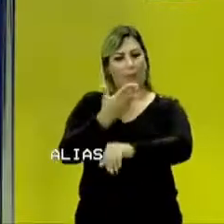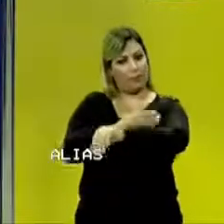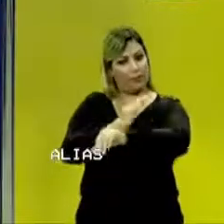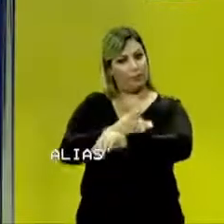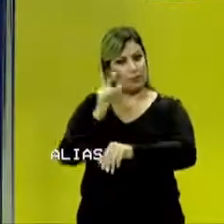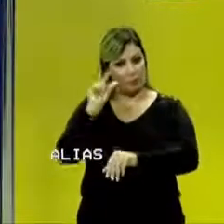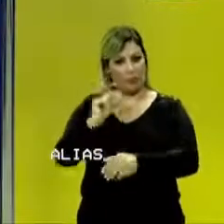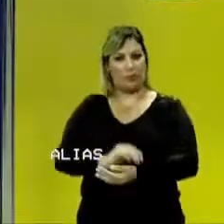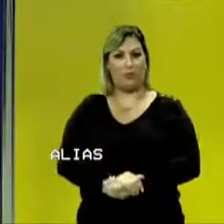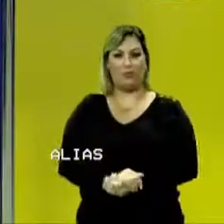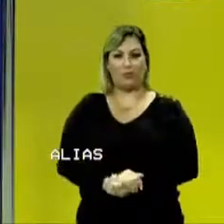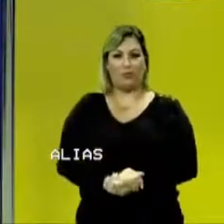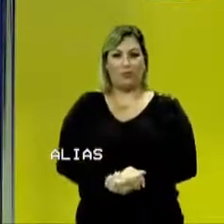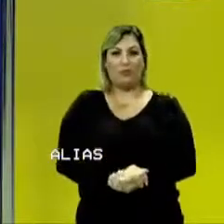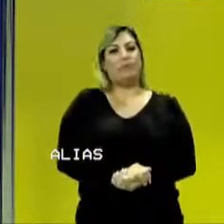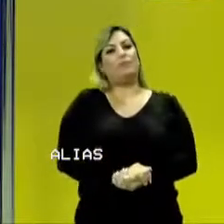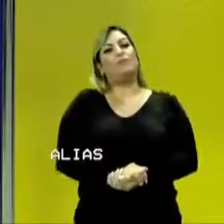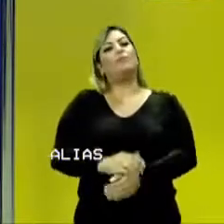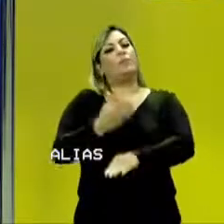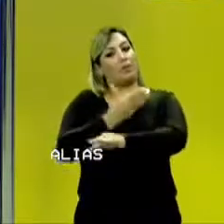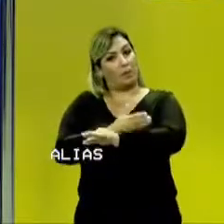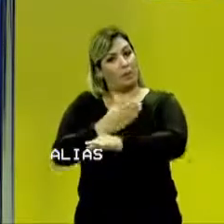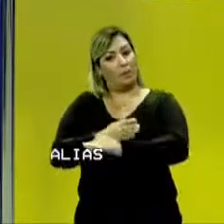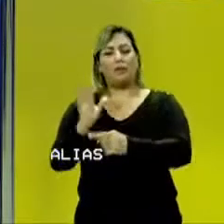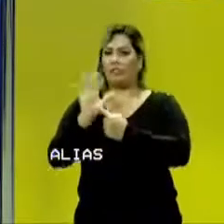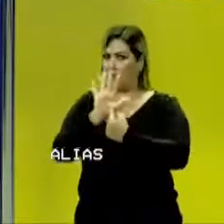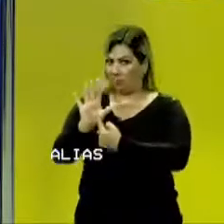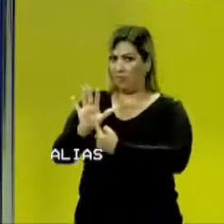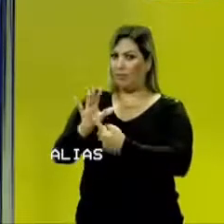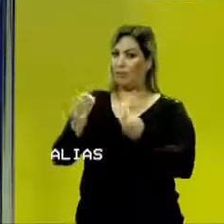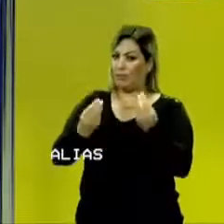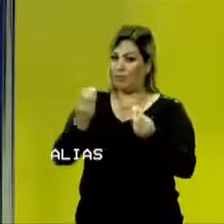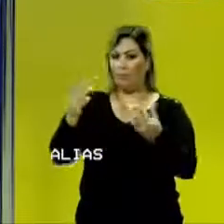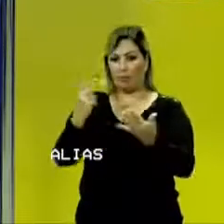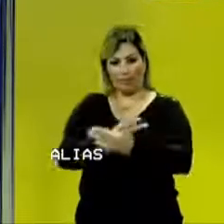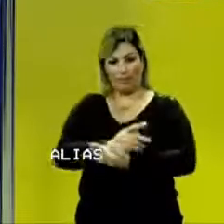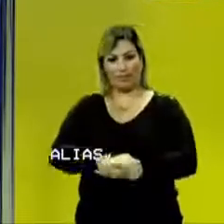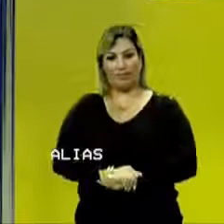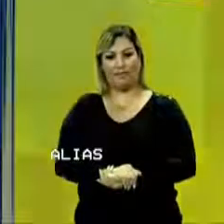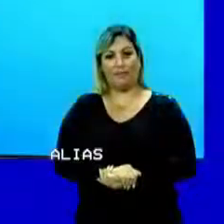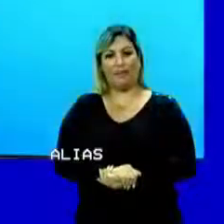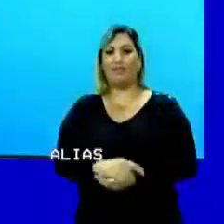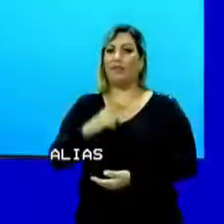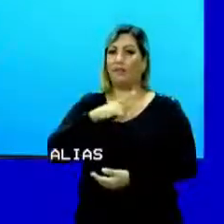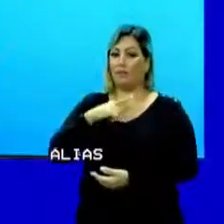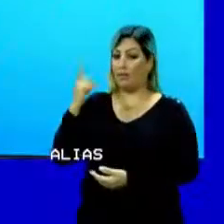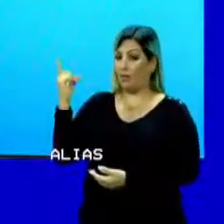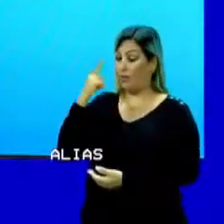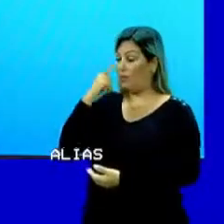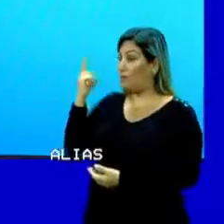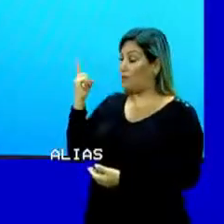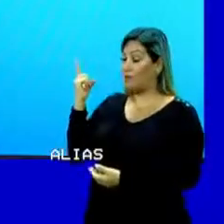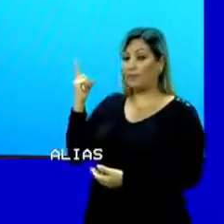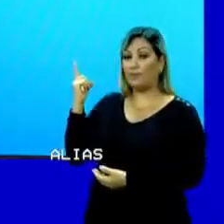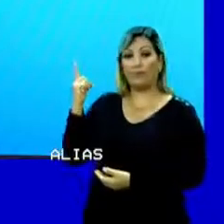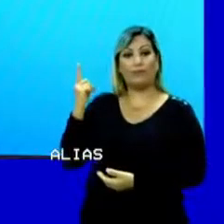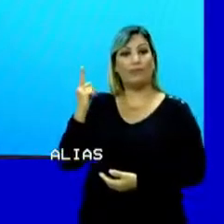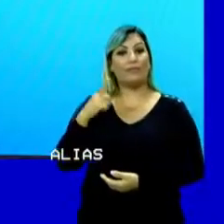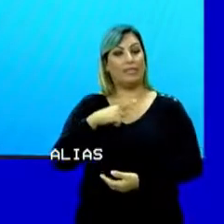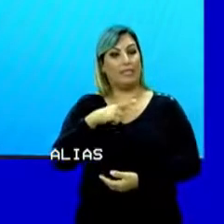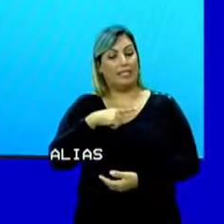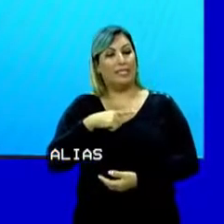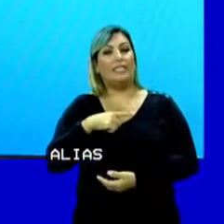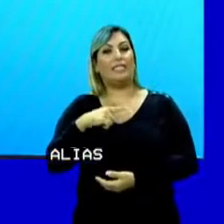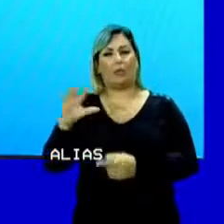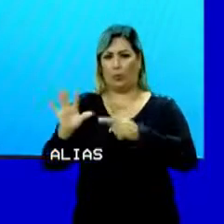pouco? Colocar isso um pouco assim na prática e ver o acontece, como é que funciona. Eu tenho aqui, Dom, certa